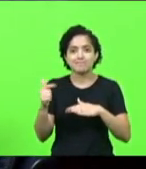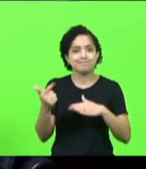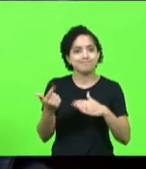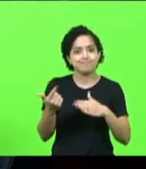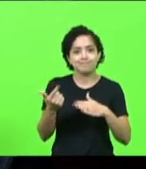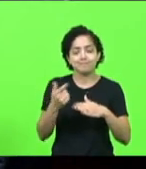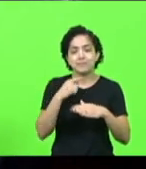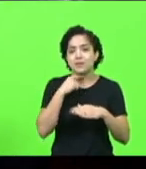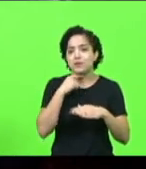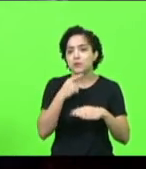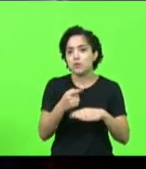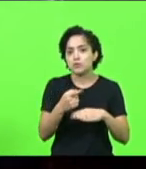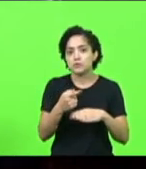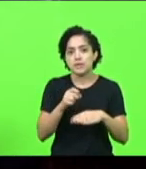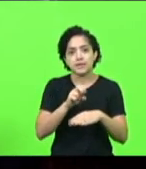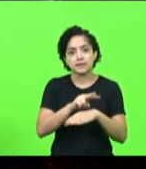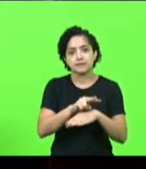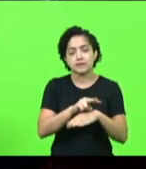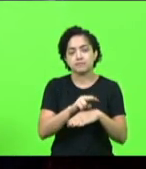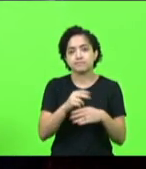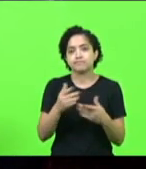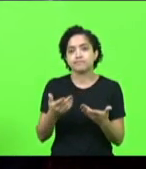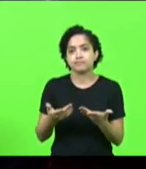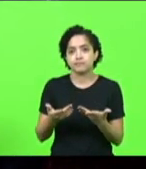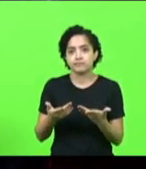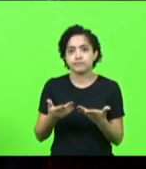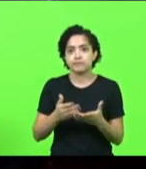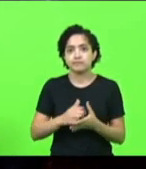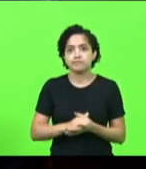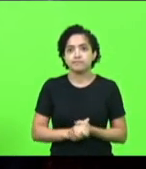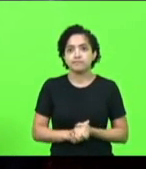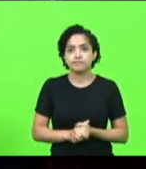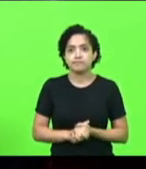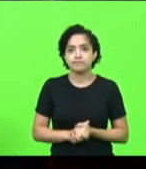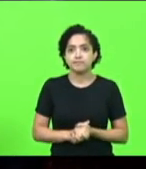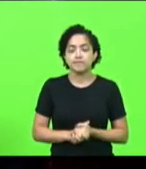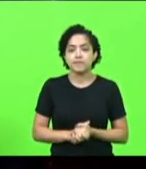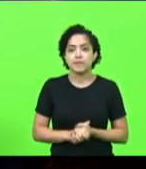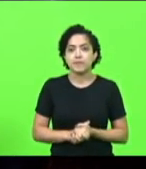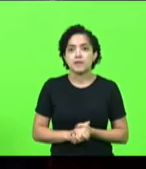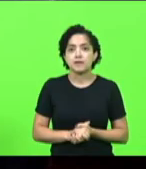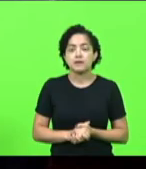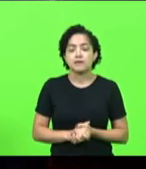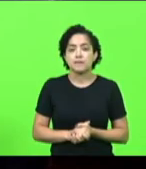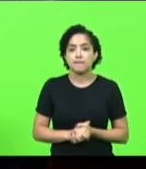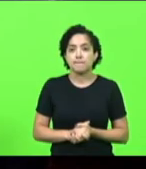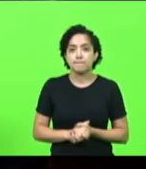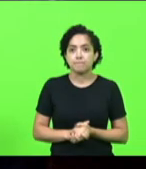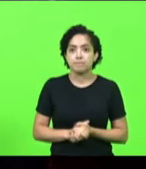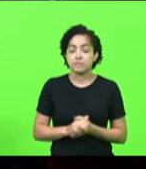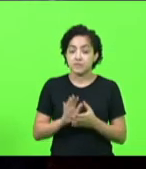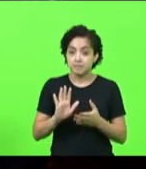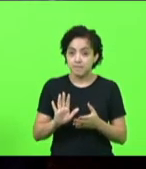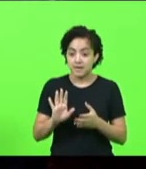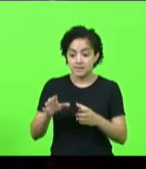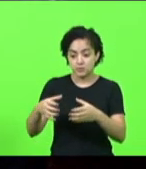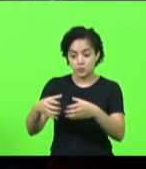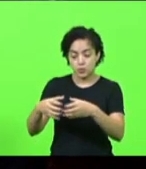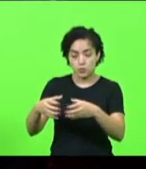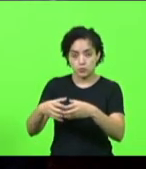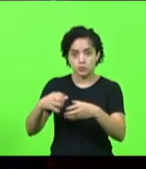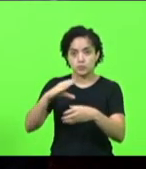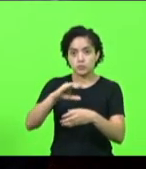do nosso do nosso projeto da empresa e com o centro de integração empresa